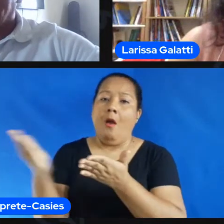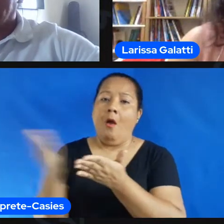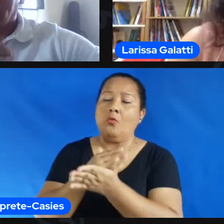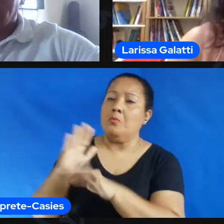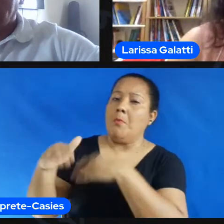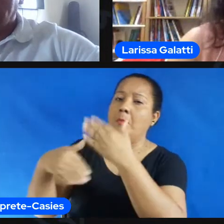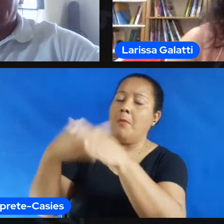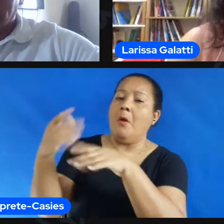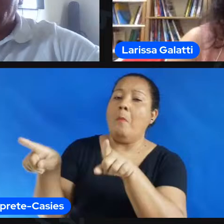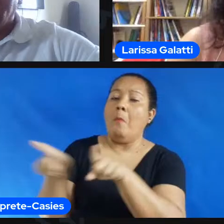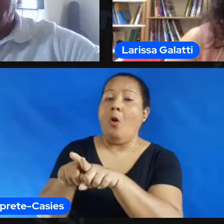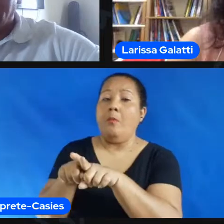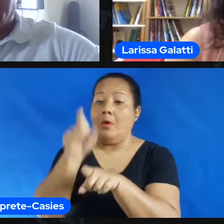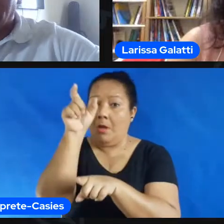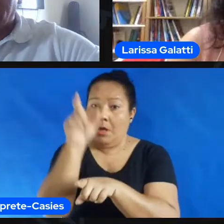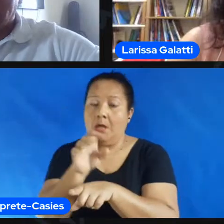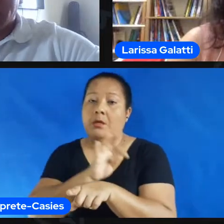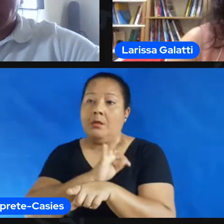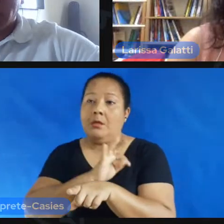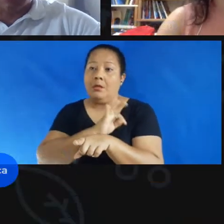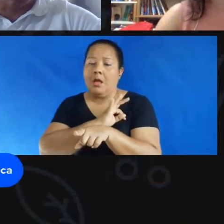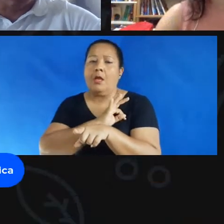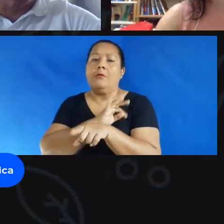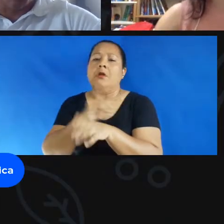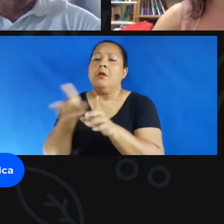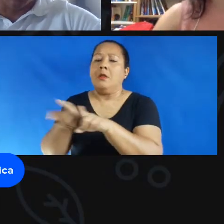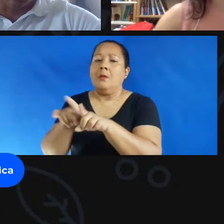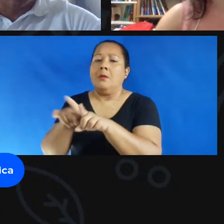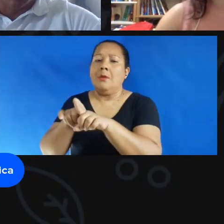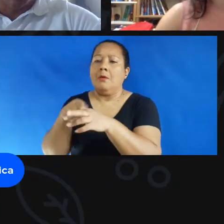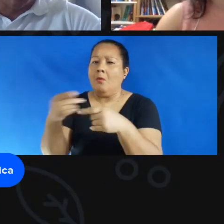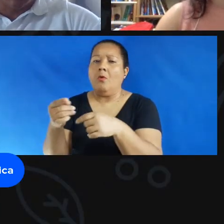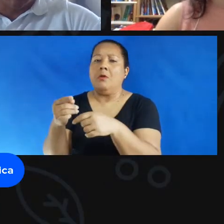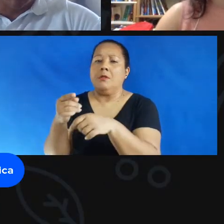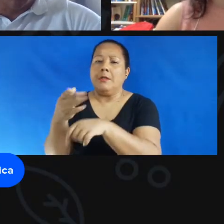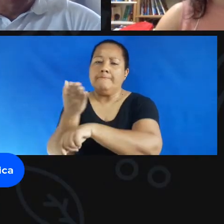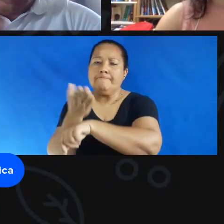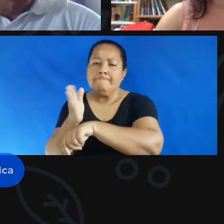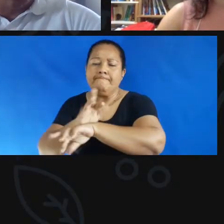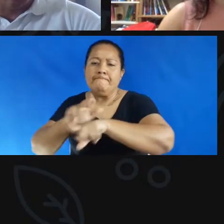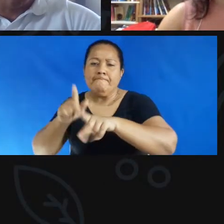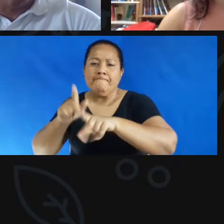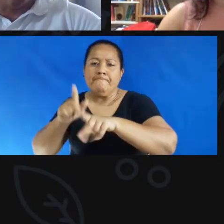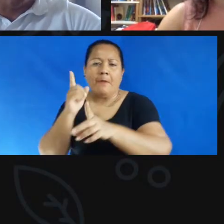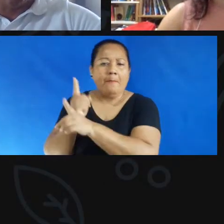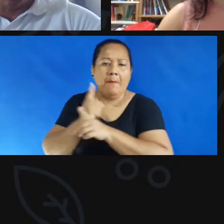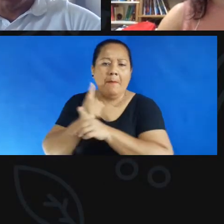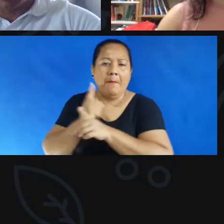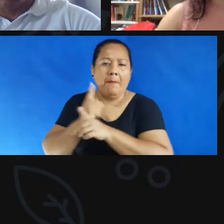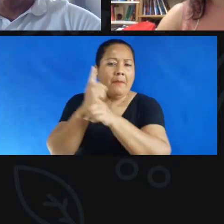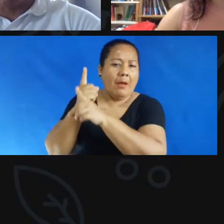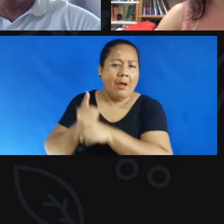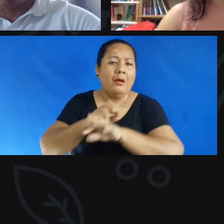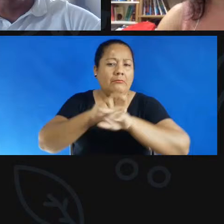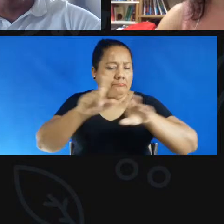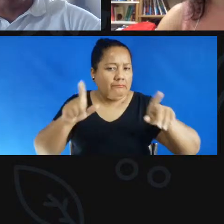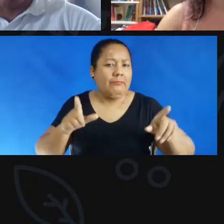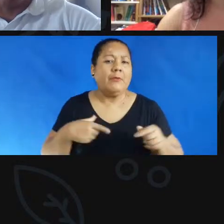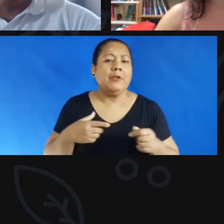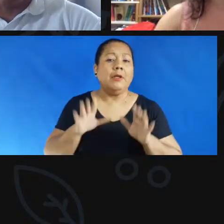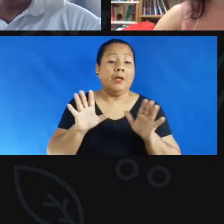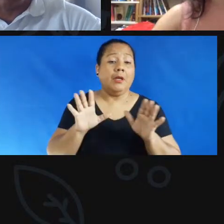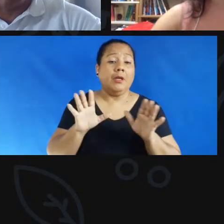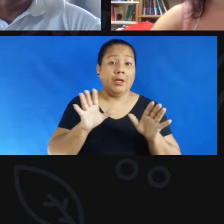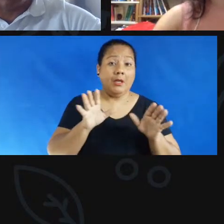técnicos e aí as novidades vêm aparecendo a gente acompanha mas dentro do meio científico de pesquisa e de